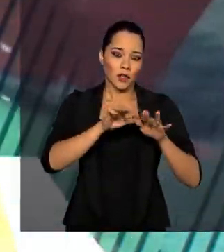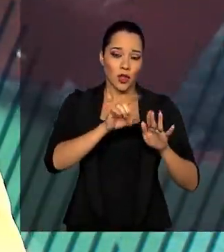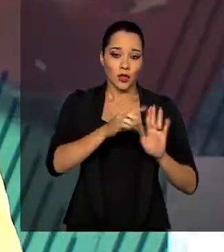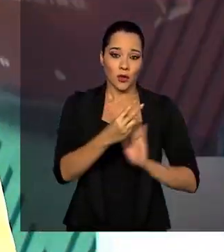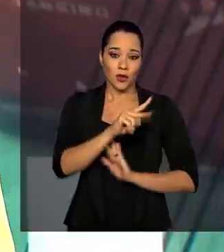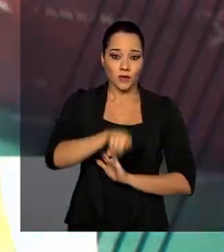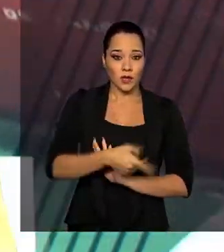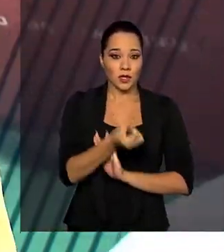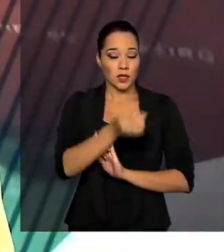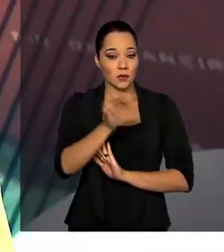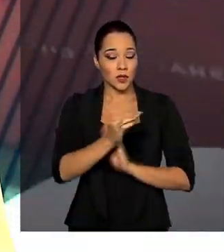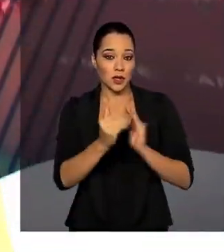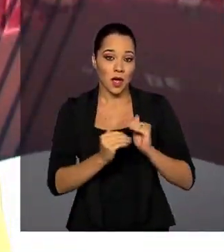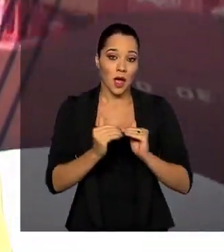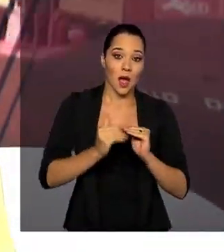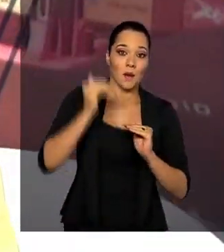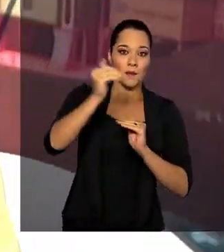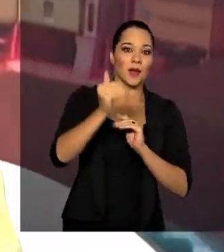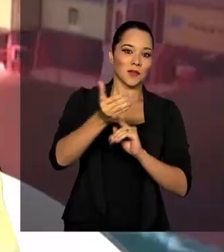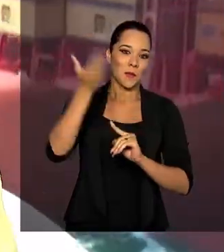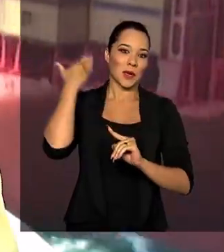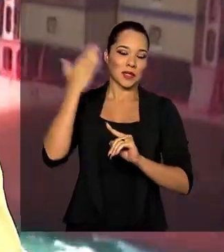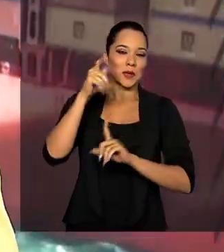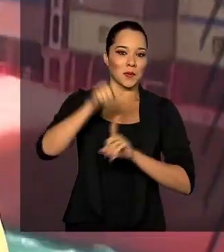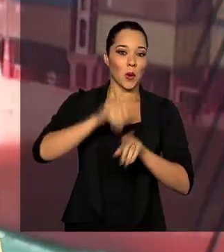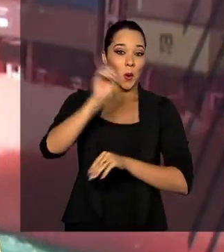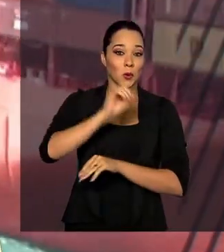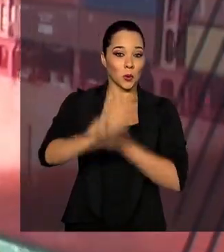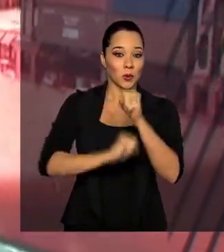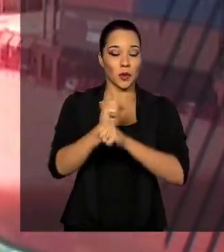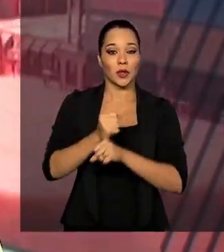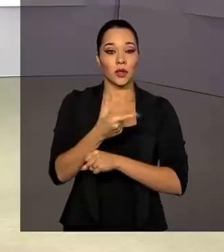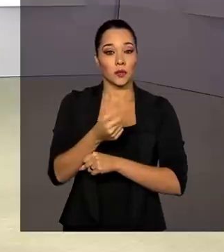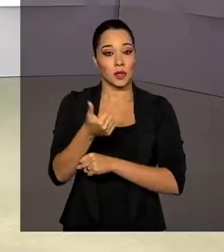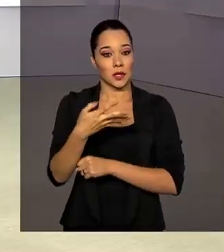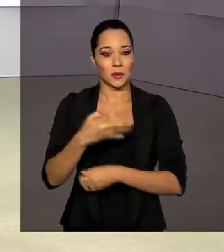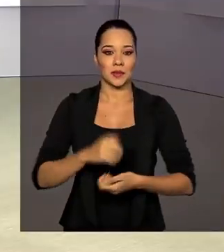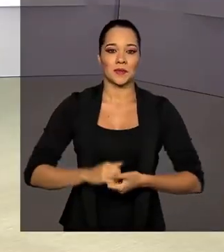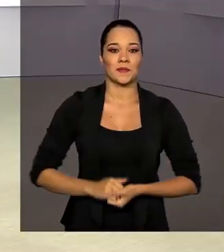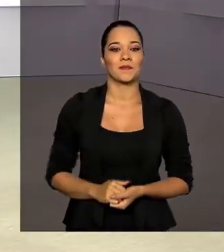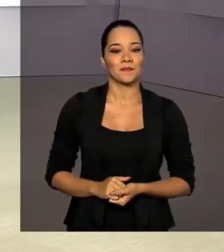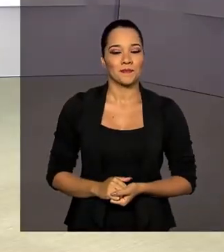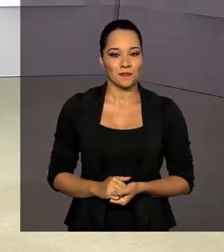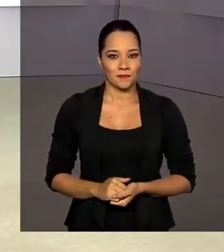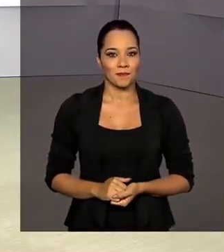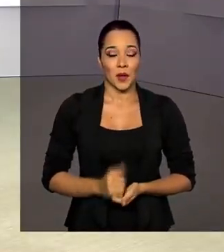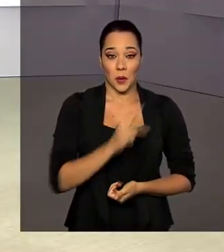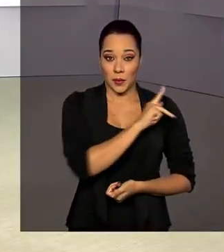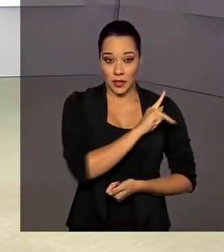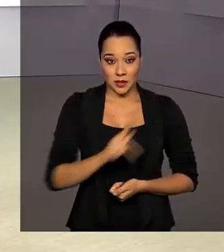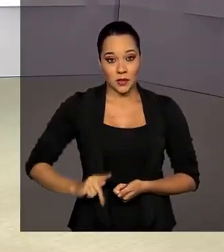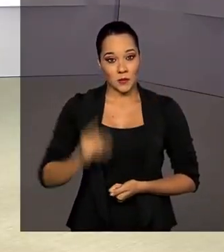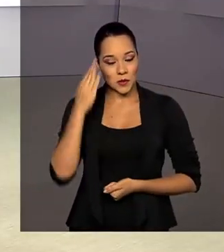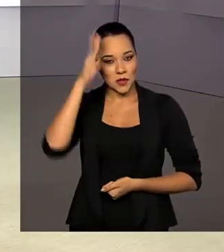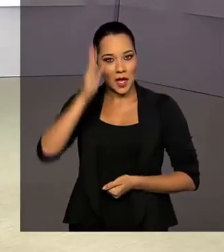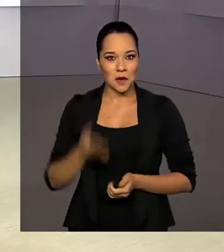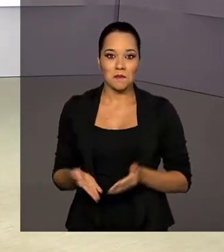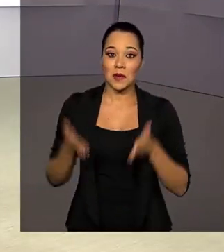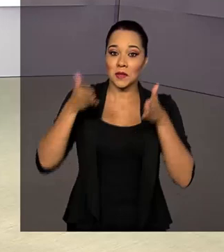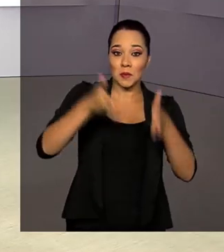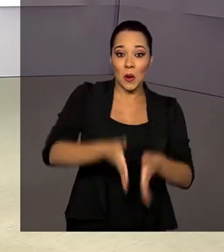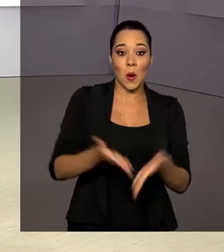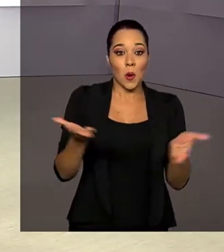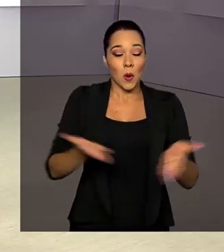% acima do recorde anterior, de outubro de 2014. O presidente Jair Bolsonaro participou hoje da